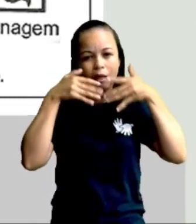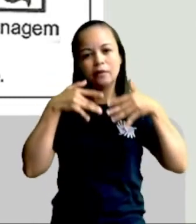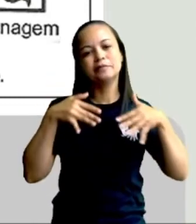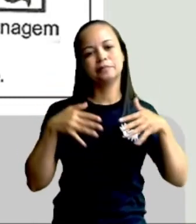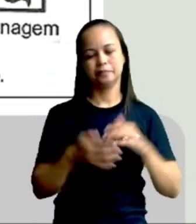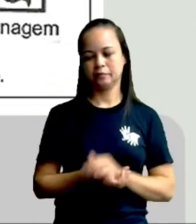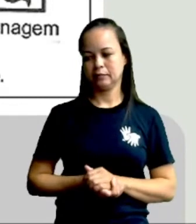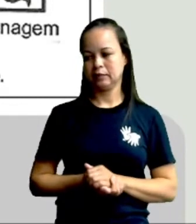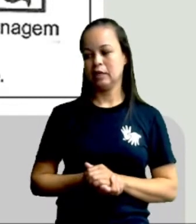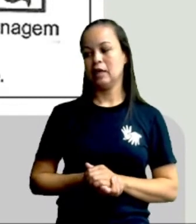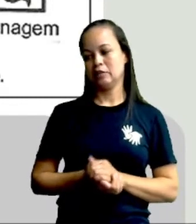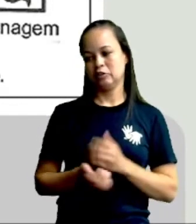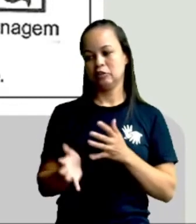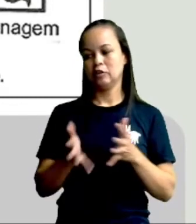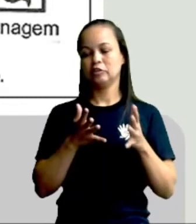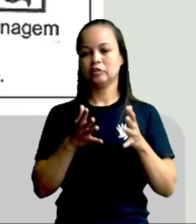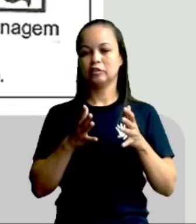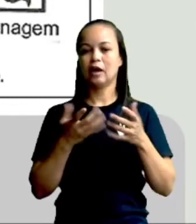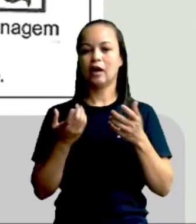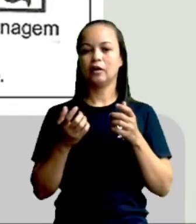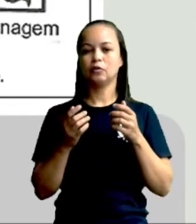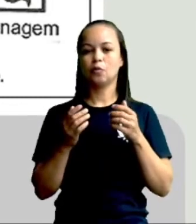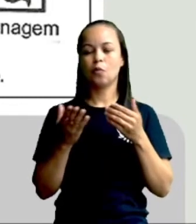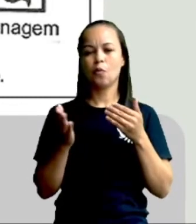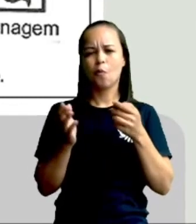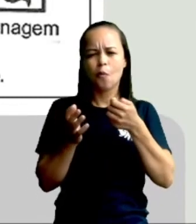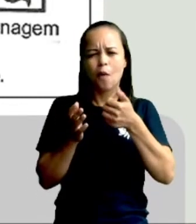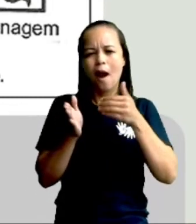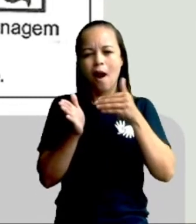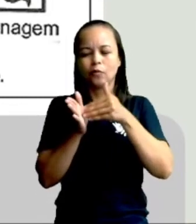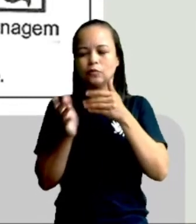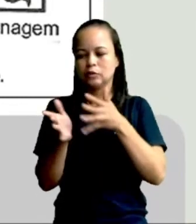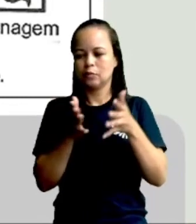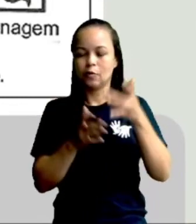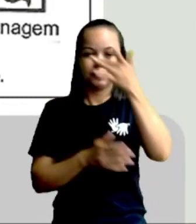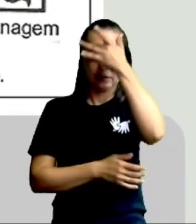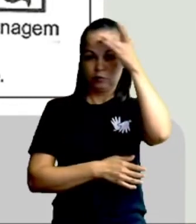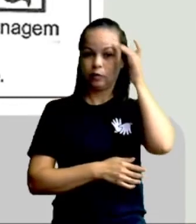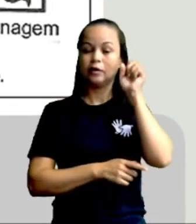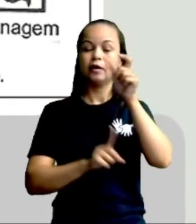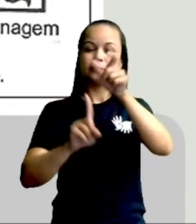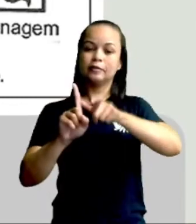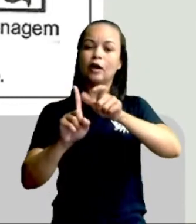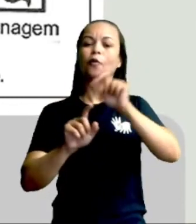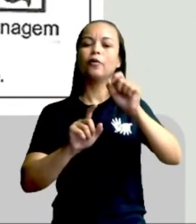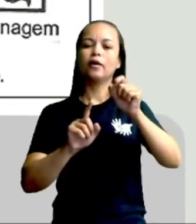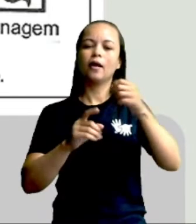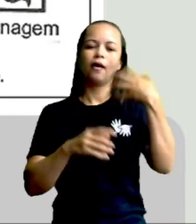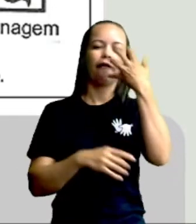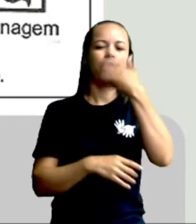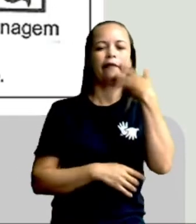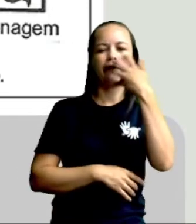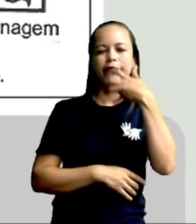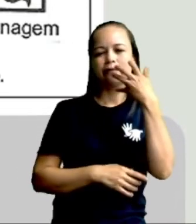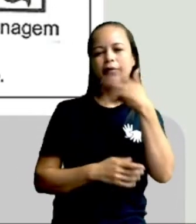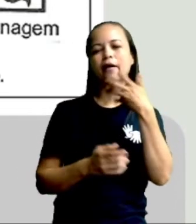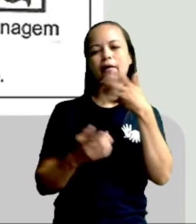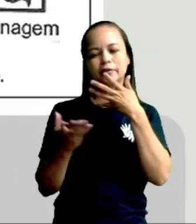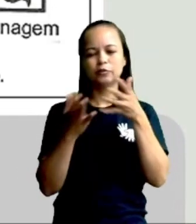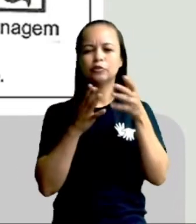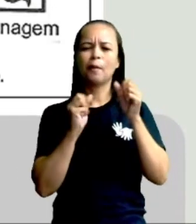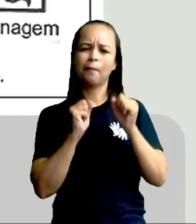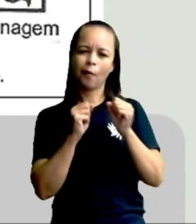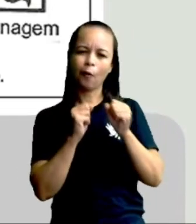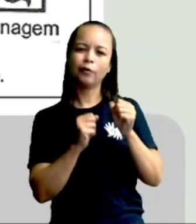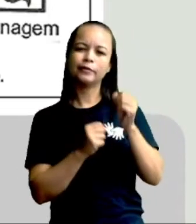Já no penúltimo, a ideia aí é que alguém está cantando. Então, se não houver escrita, através dos balões, você já pode